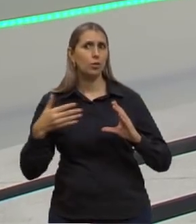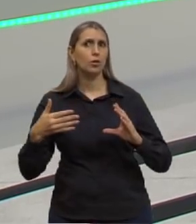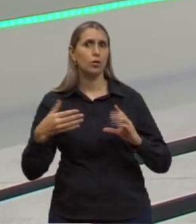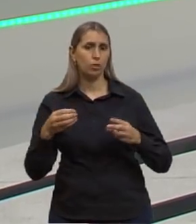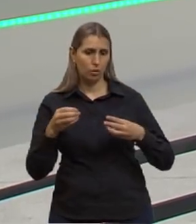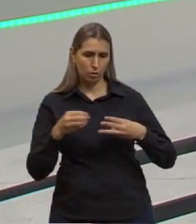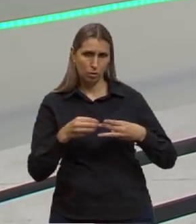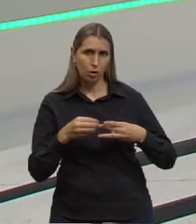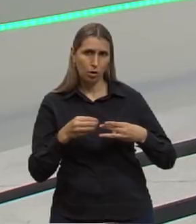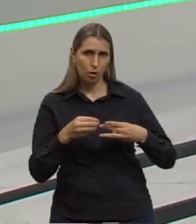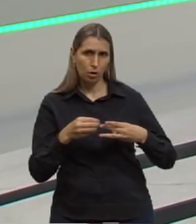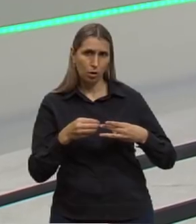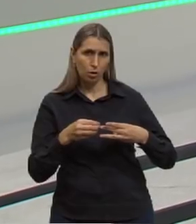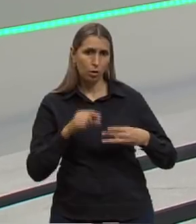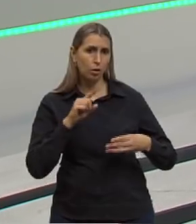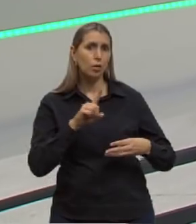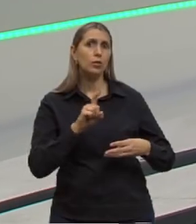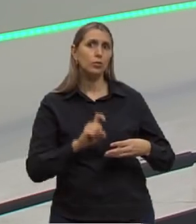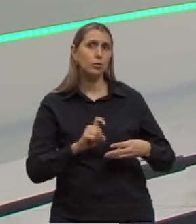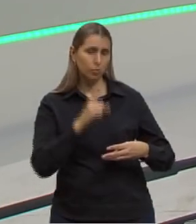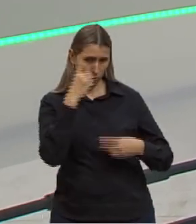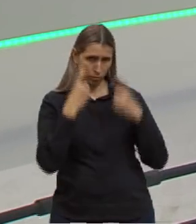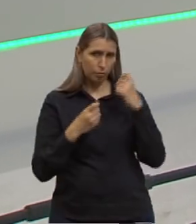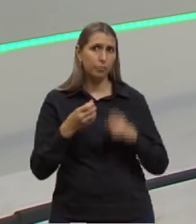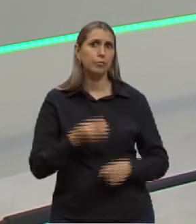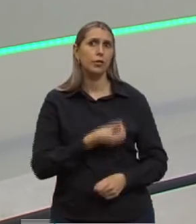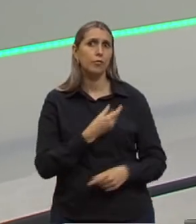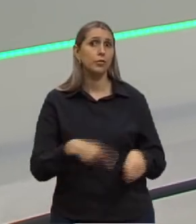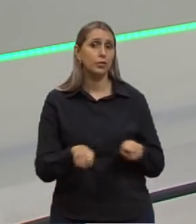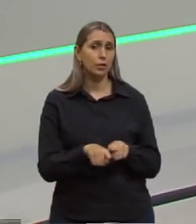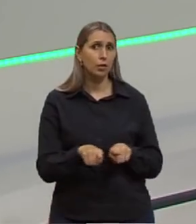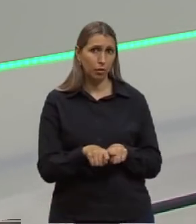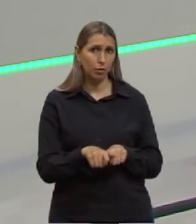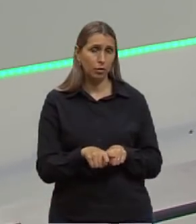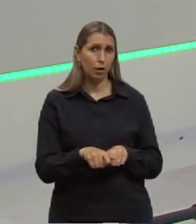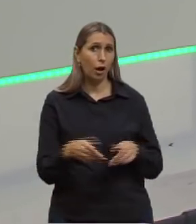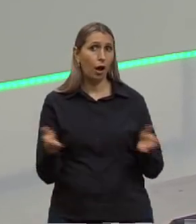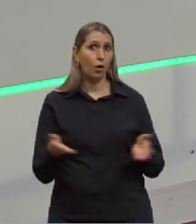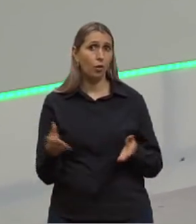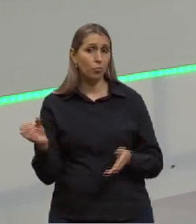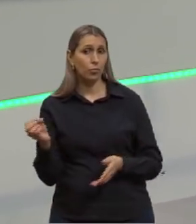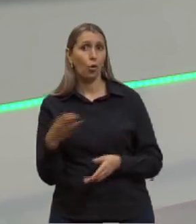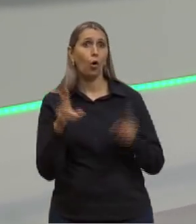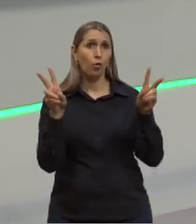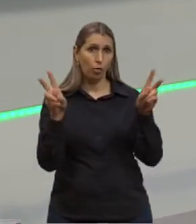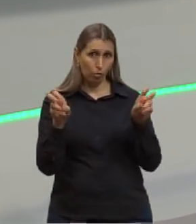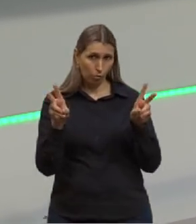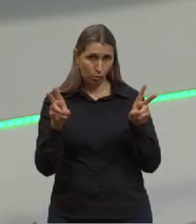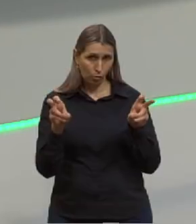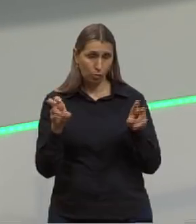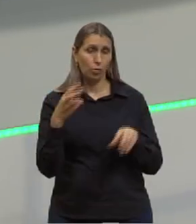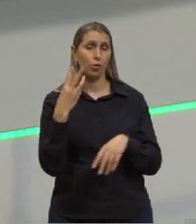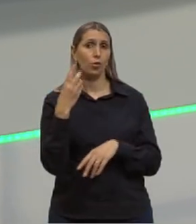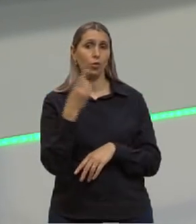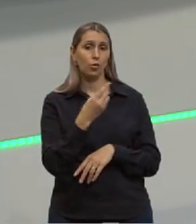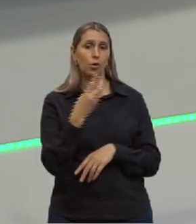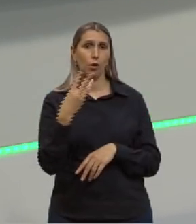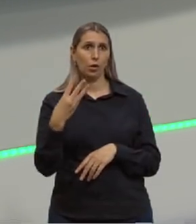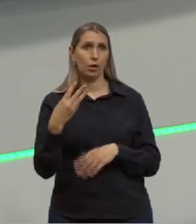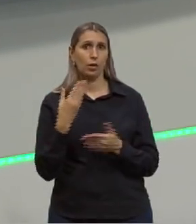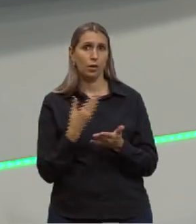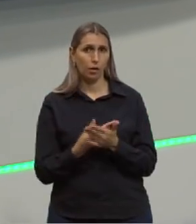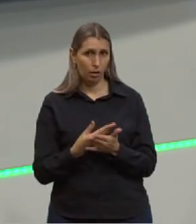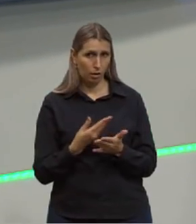células desses seres vivos também. Então agora nós vamos começar um novo bloco, onde a gente vai ter 13 aulas